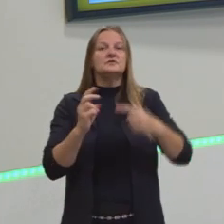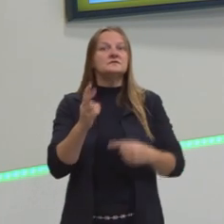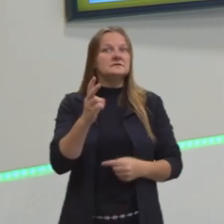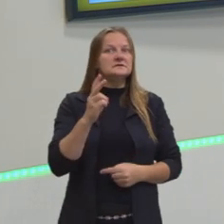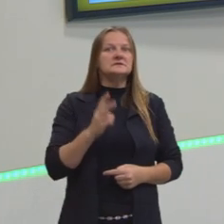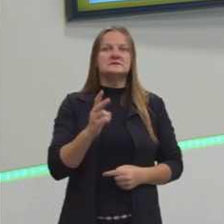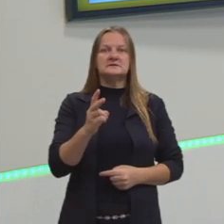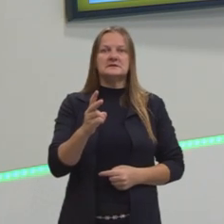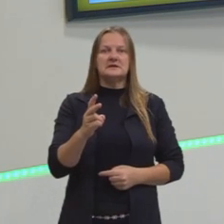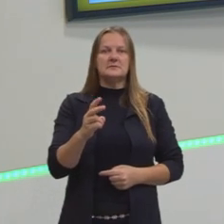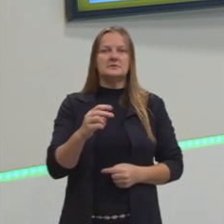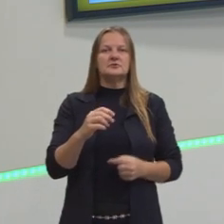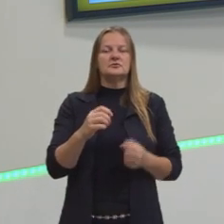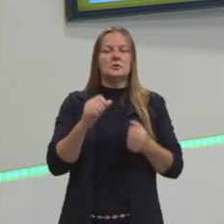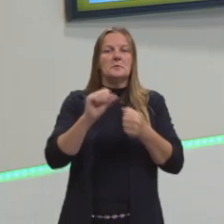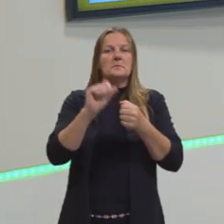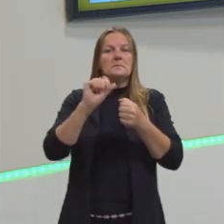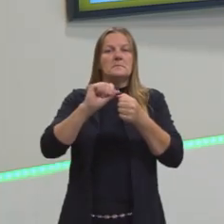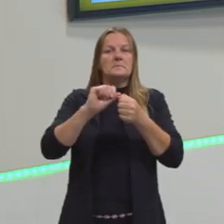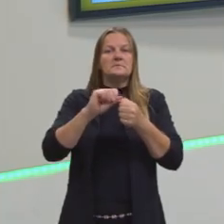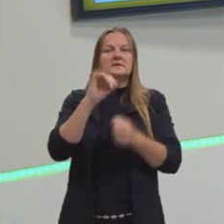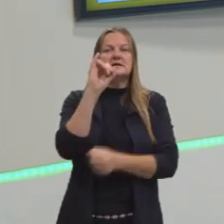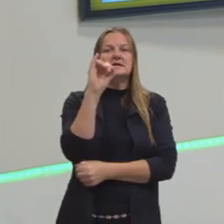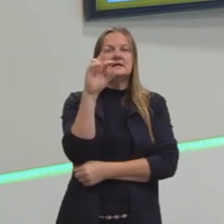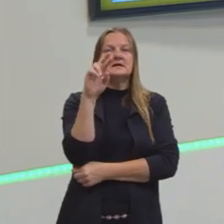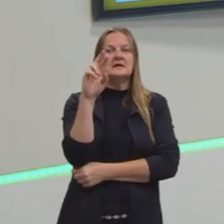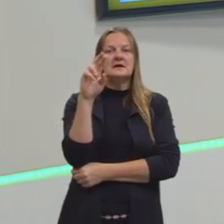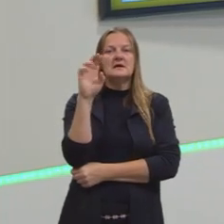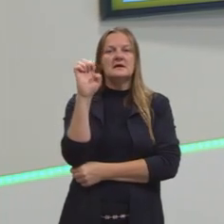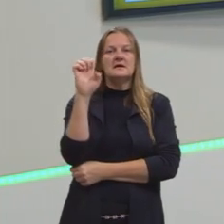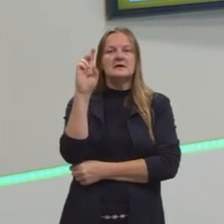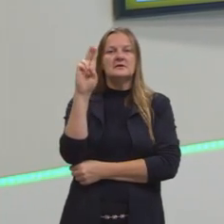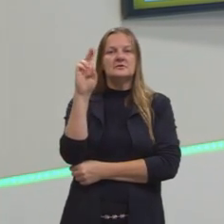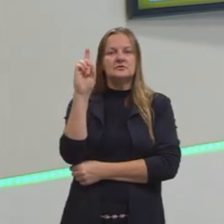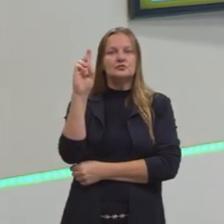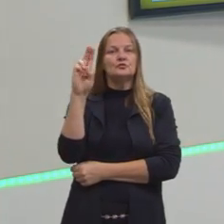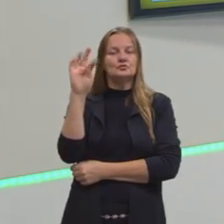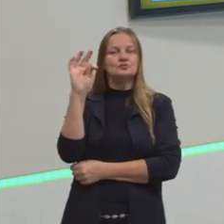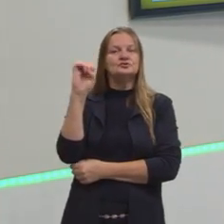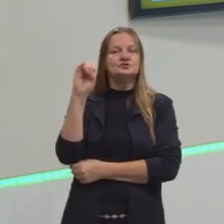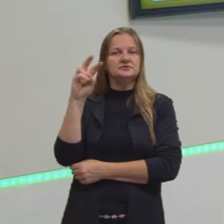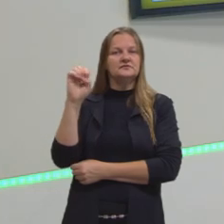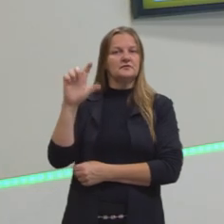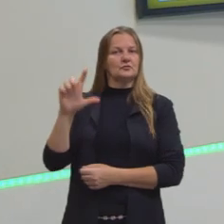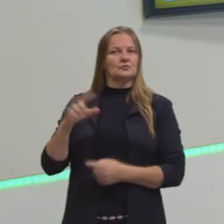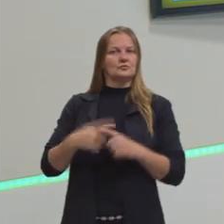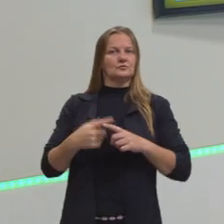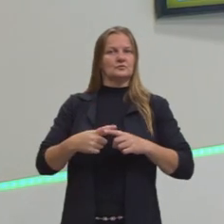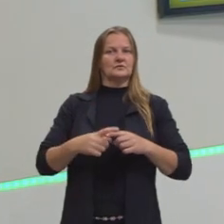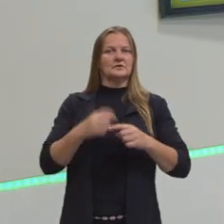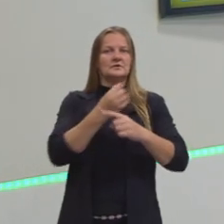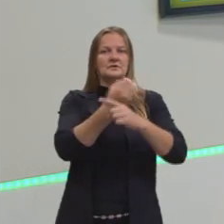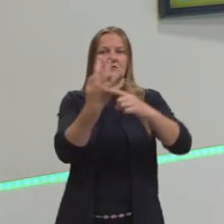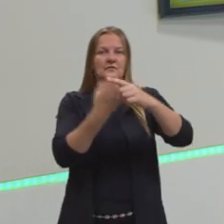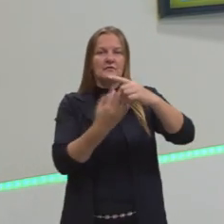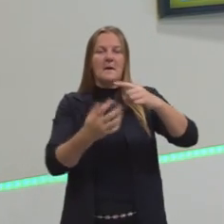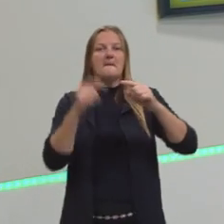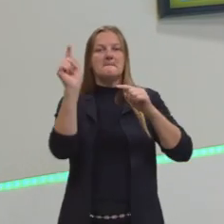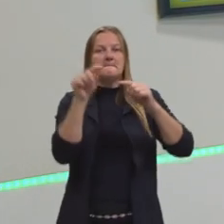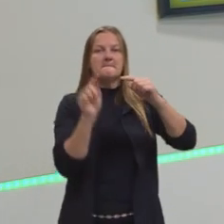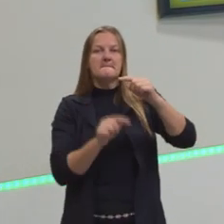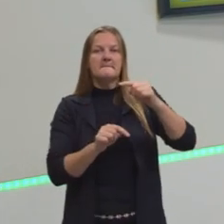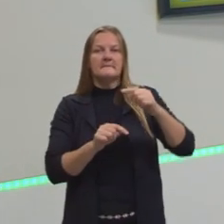estar na forma irredutível. O que é forma irredutível? Quando vocês têm uma fração, onde vocês ainda podem simplificar ela,